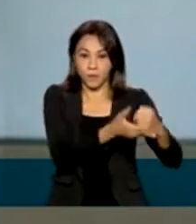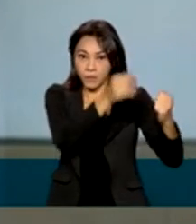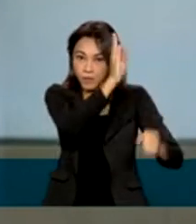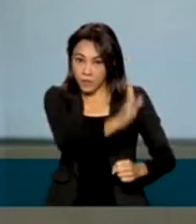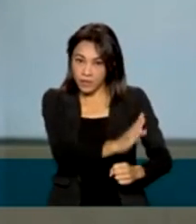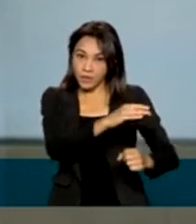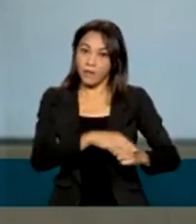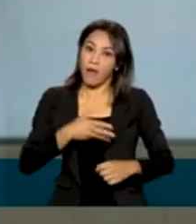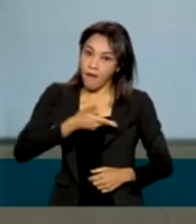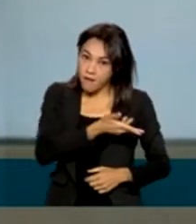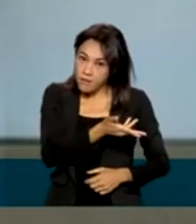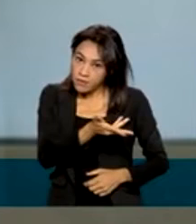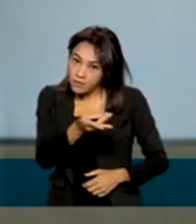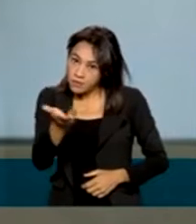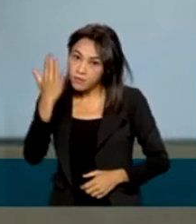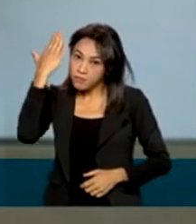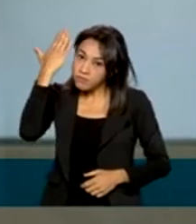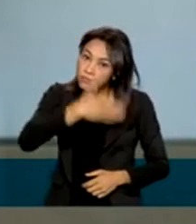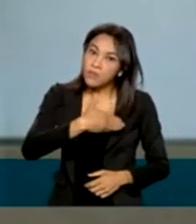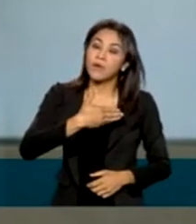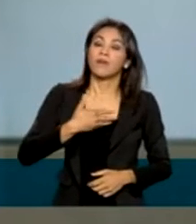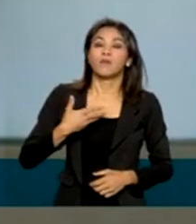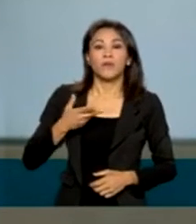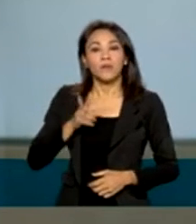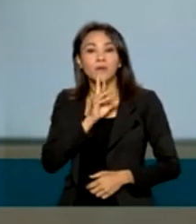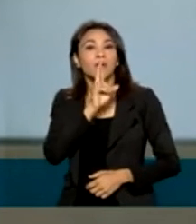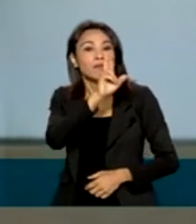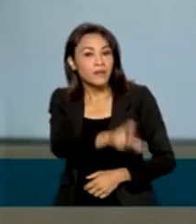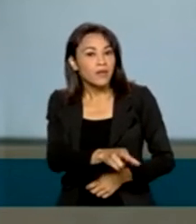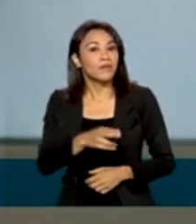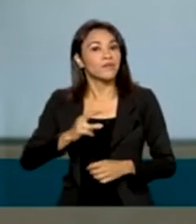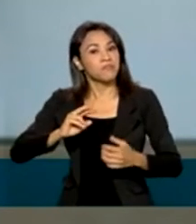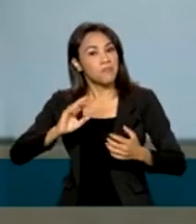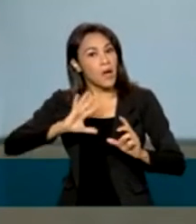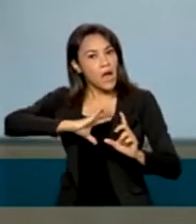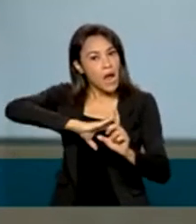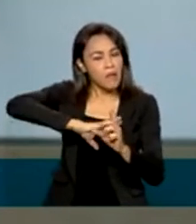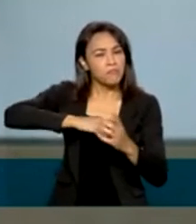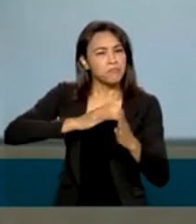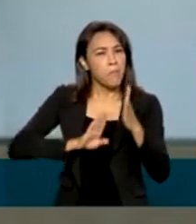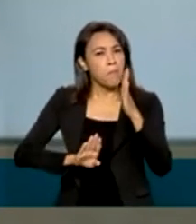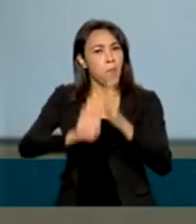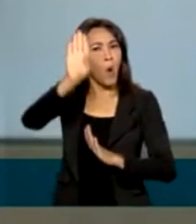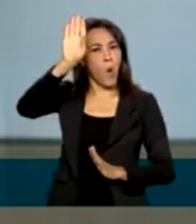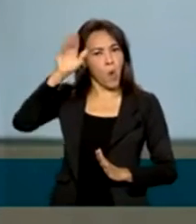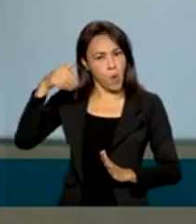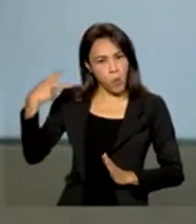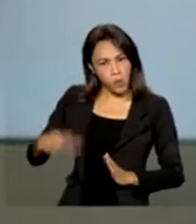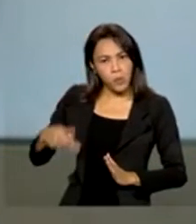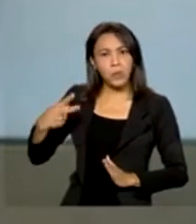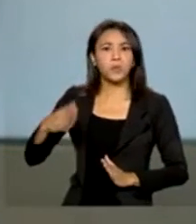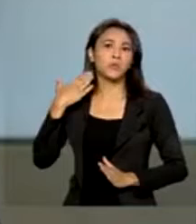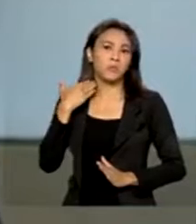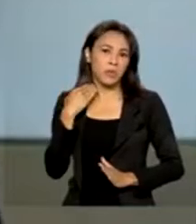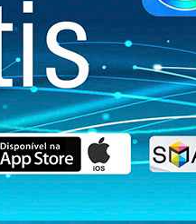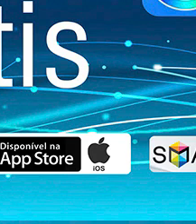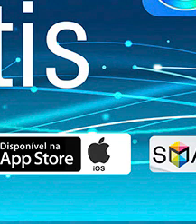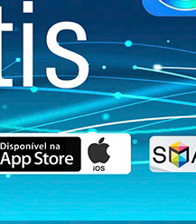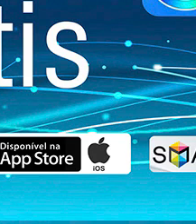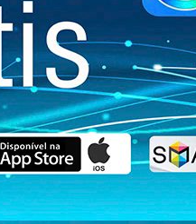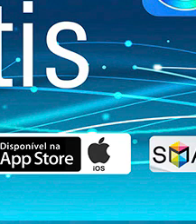É isso que mostra esse resultado recorde na história do sistema financeiro nacional.